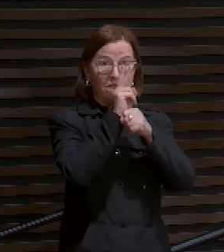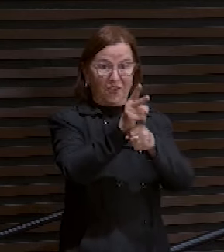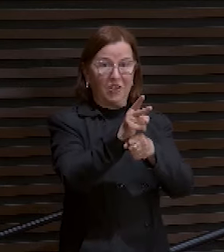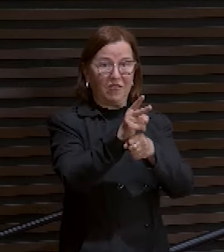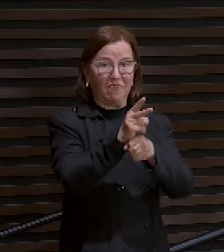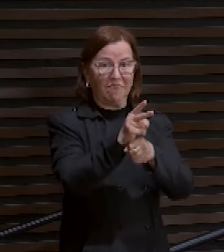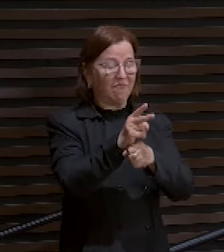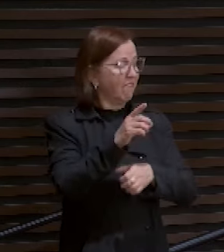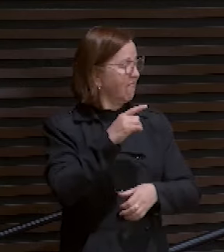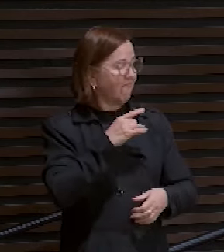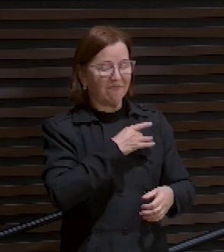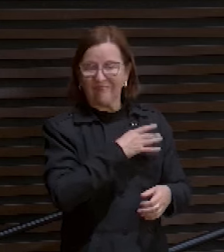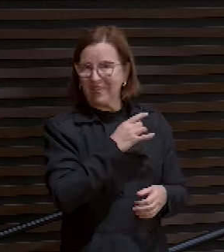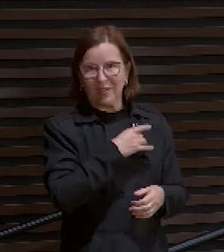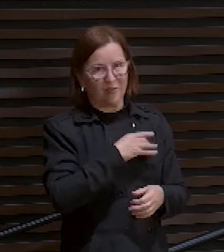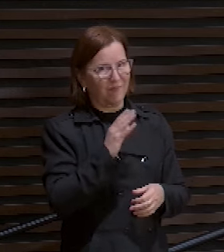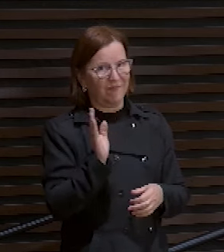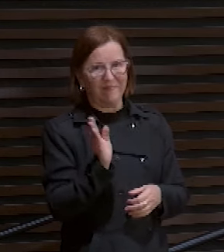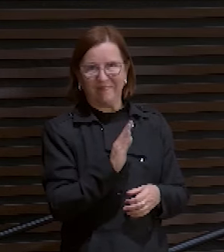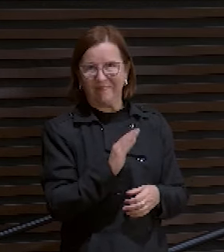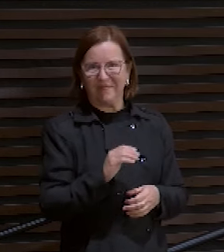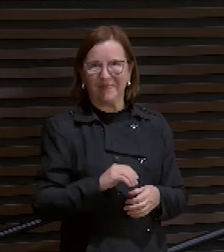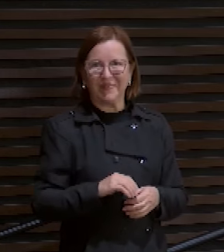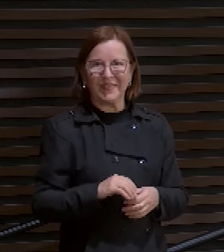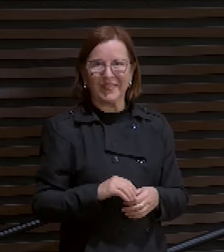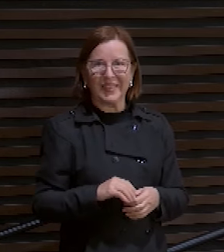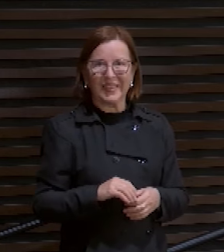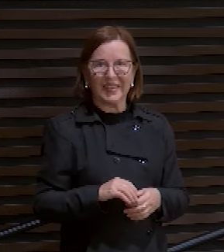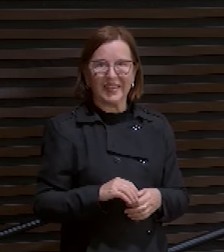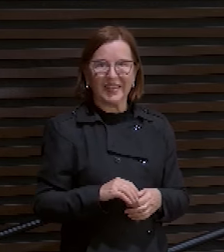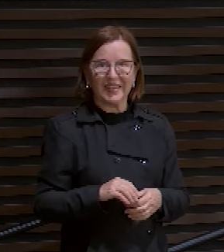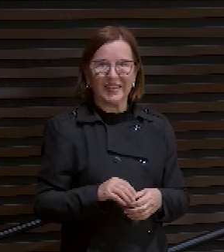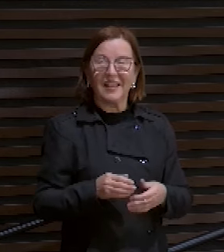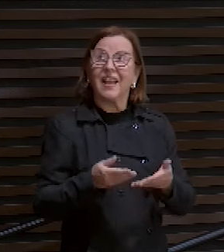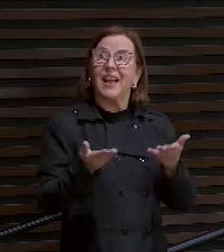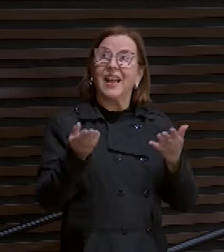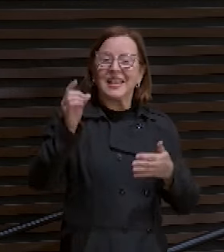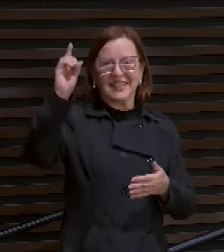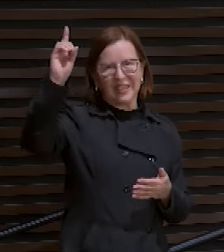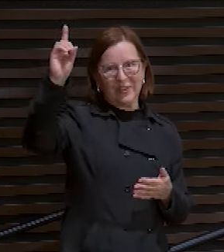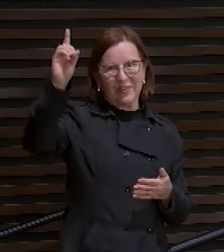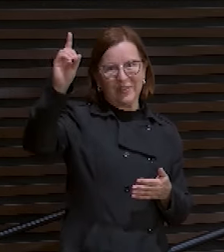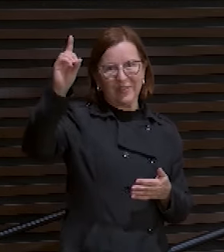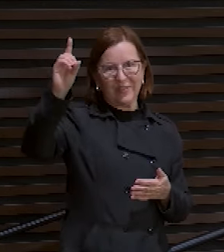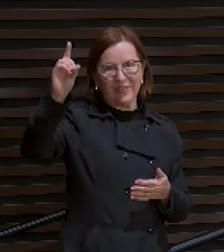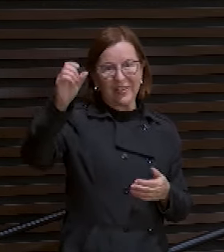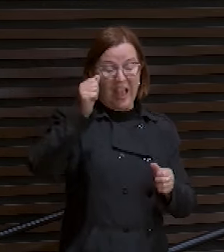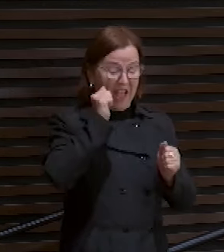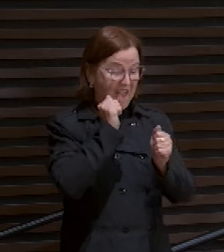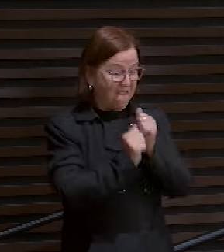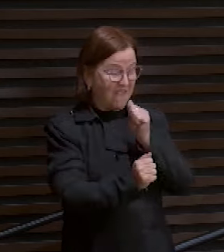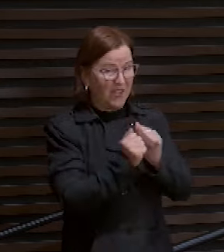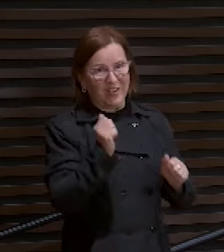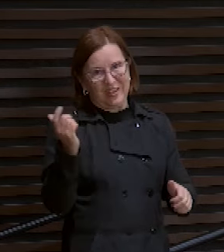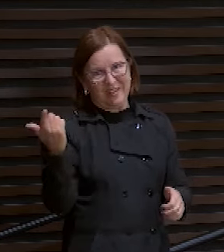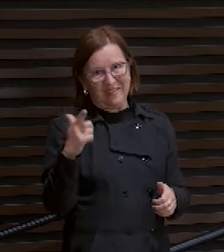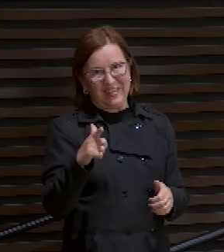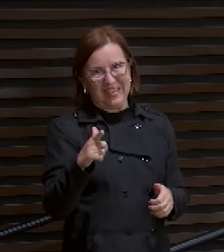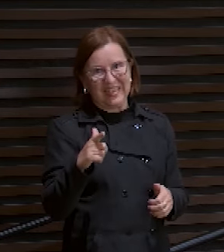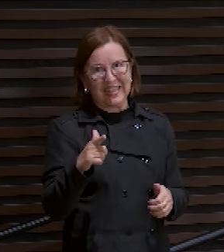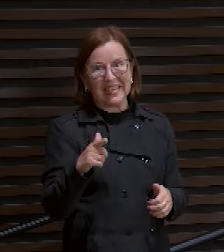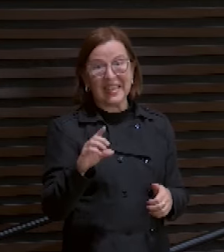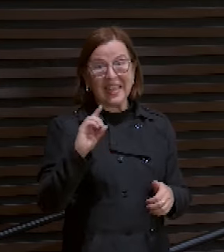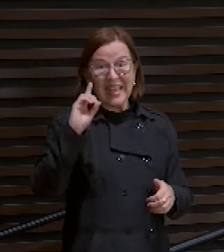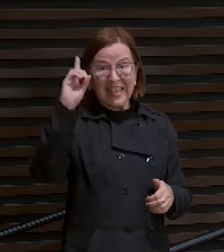Fortes e não temais. Eis o vosso Deus. A vingança vem. A retribuição de Deus.